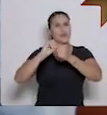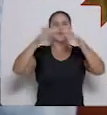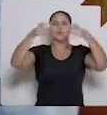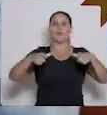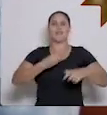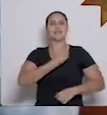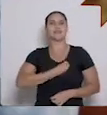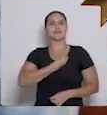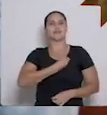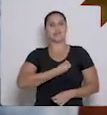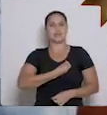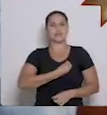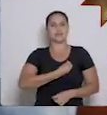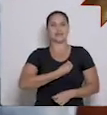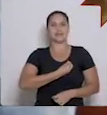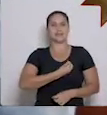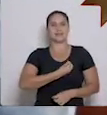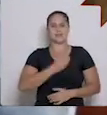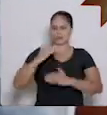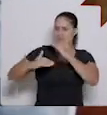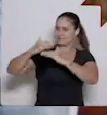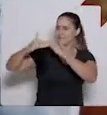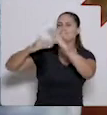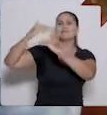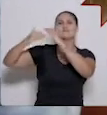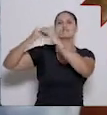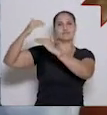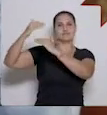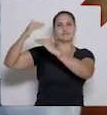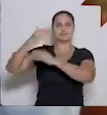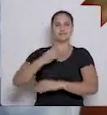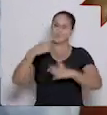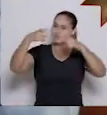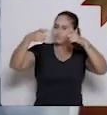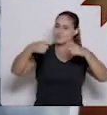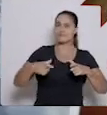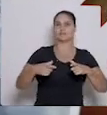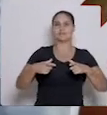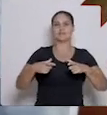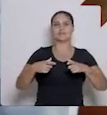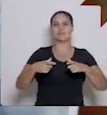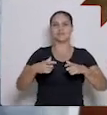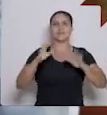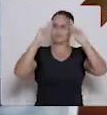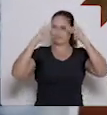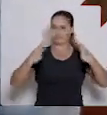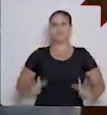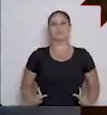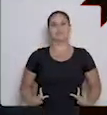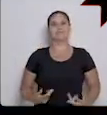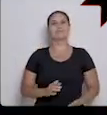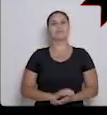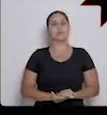o seu lugar de vida, o seu lugar de crescimento, o seu lugar de ser humano.